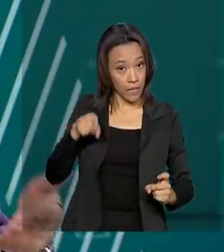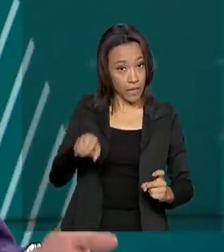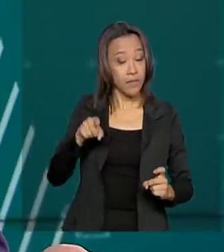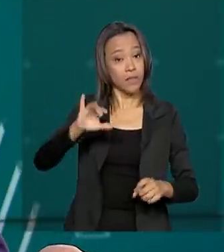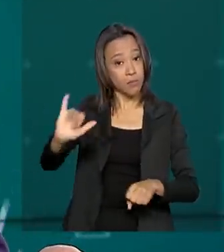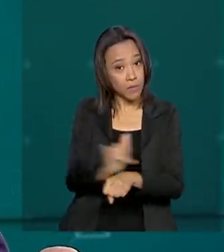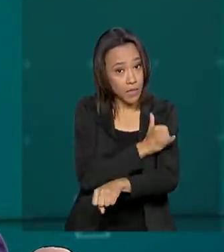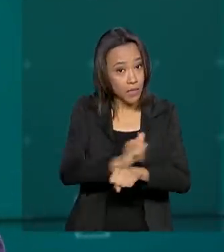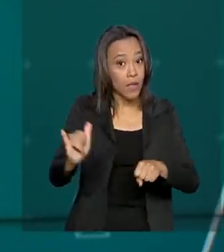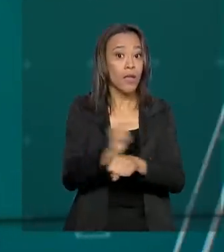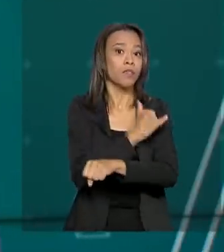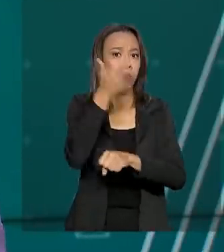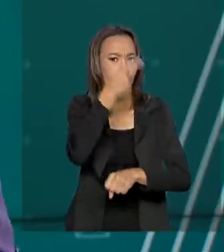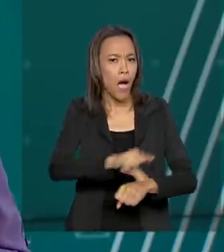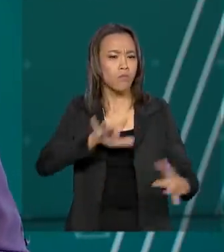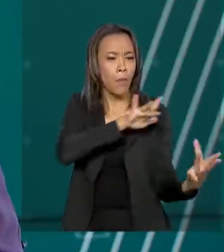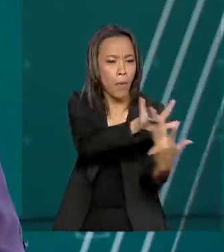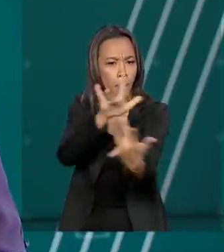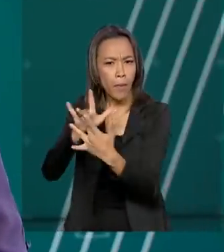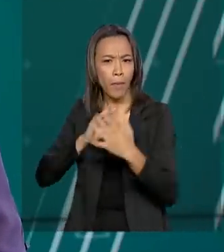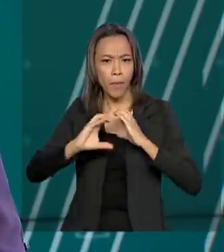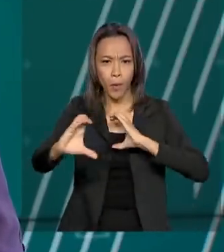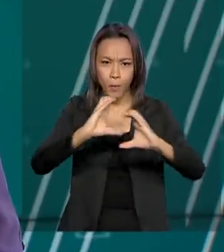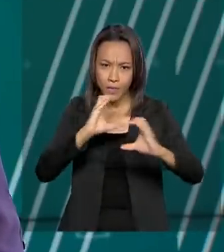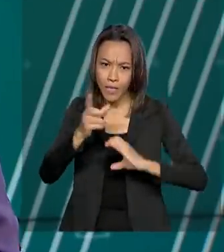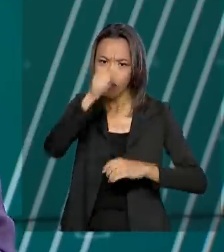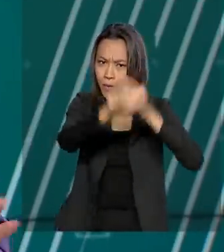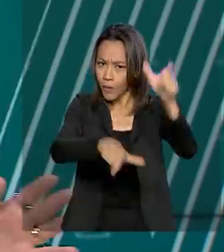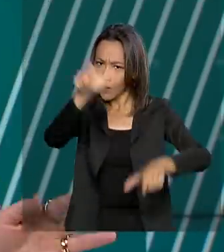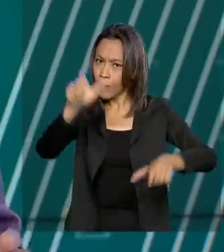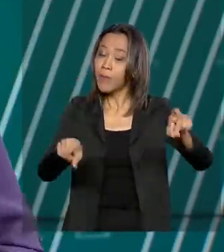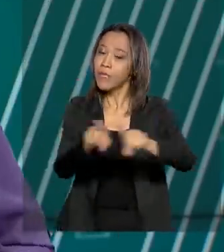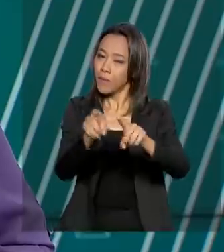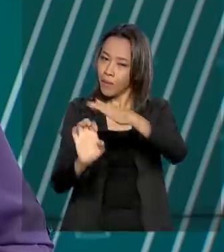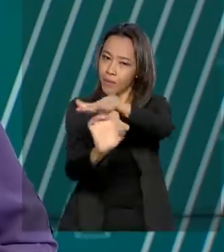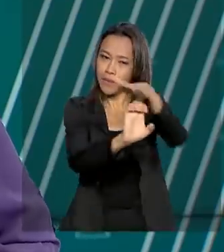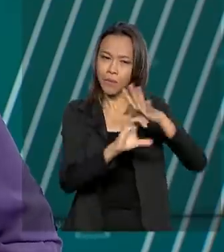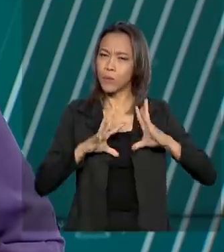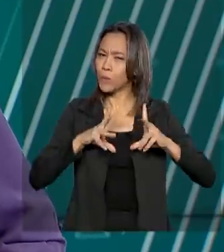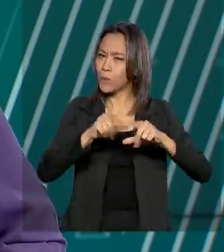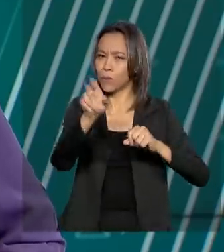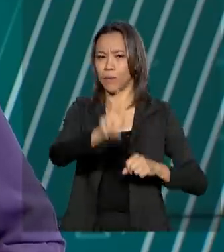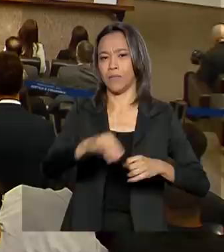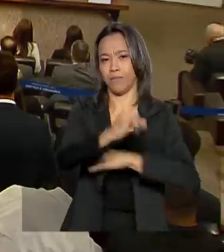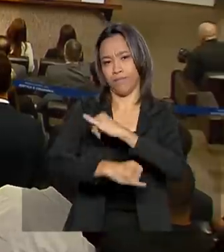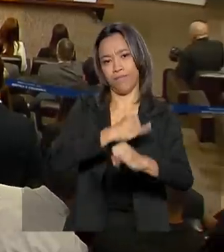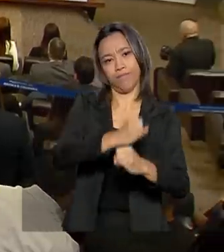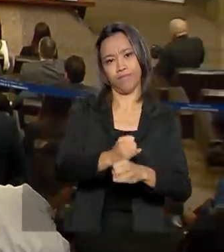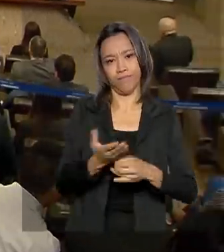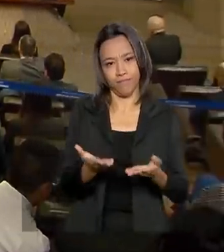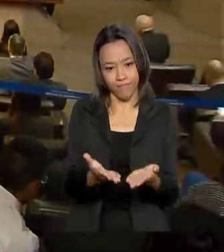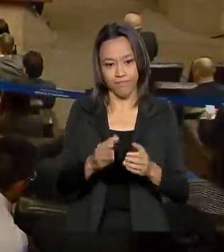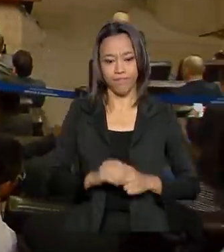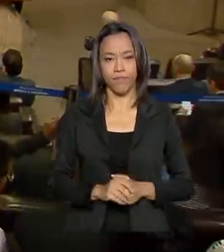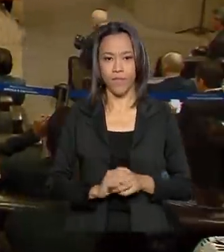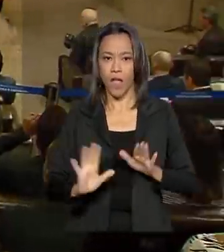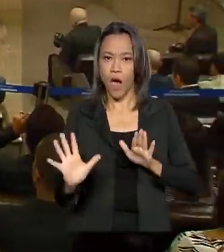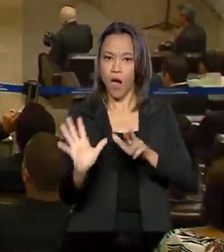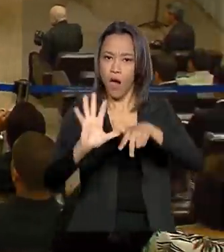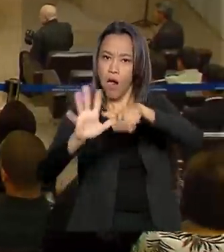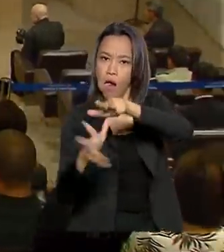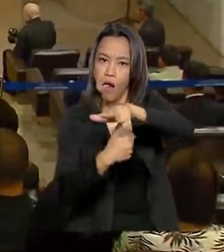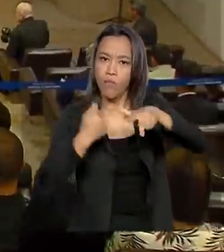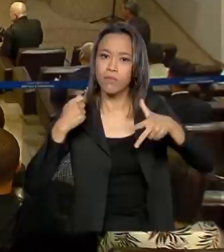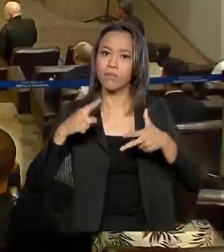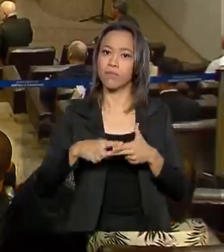direta do setor empresarial e dos cidadãos com o governo. Tudo pela internet. Corrupção, lavagem de